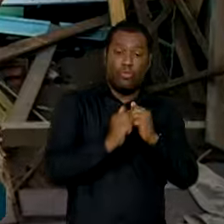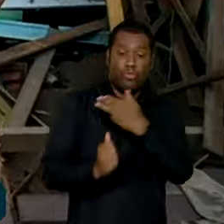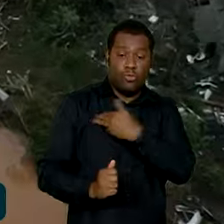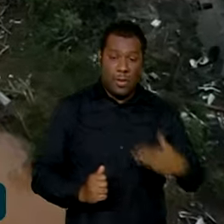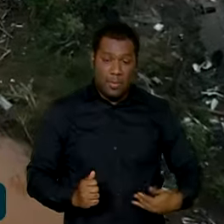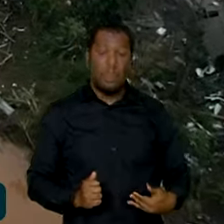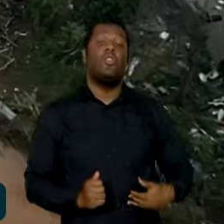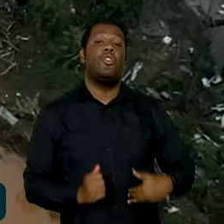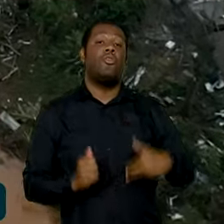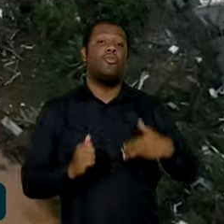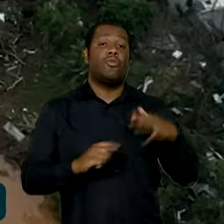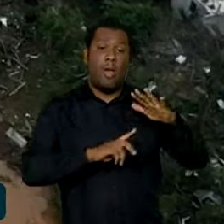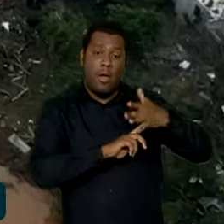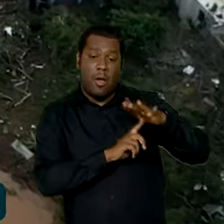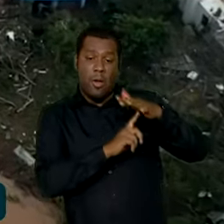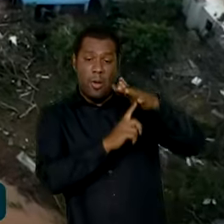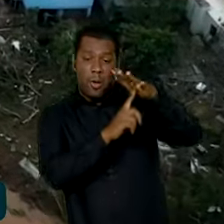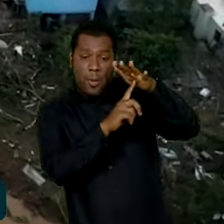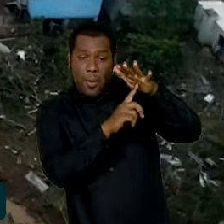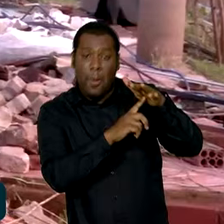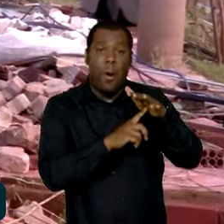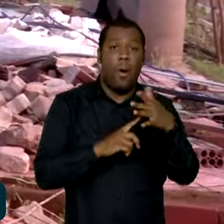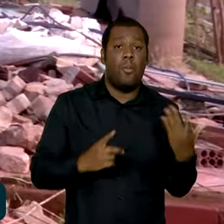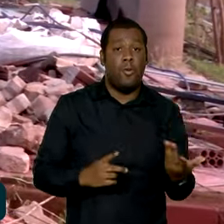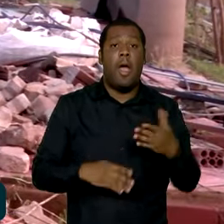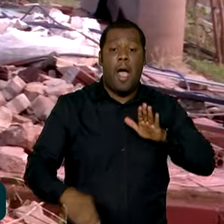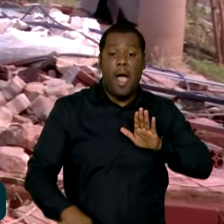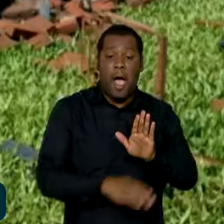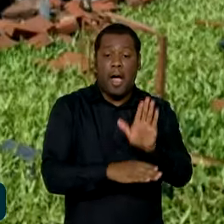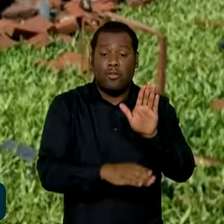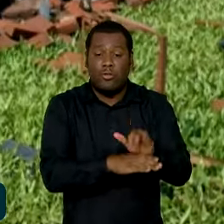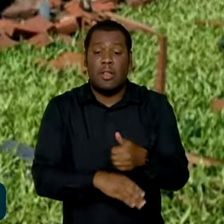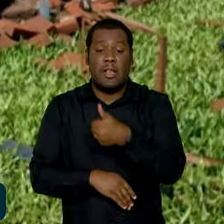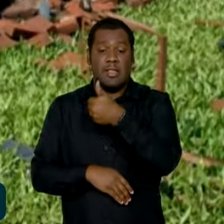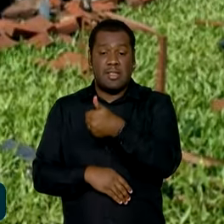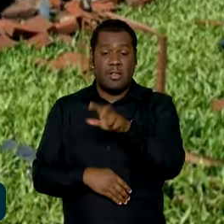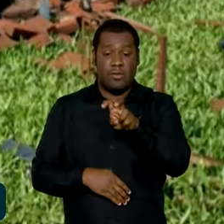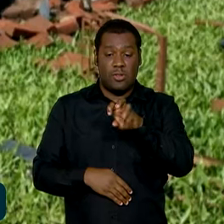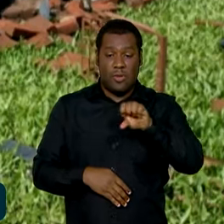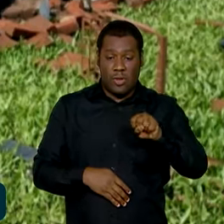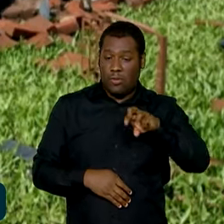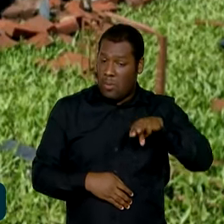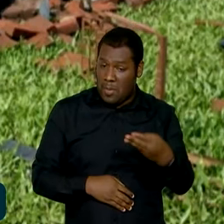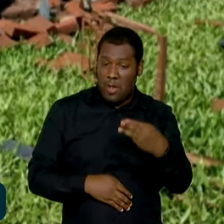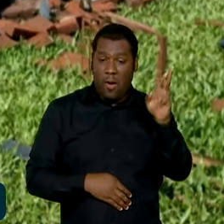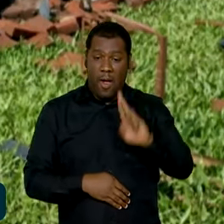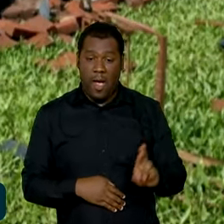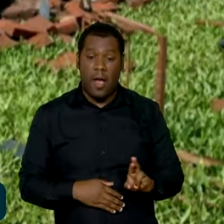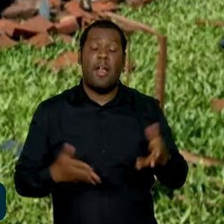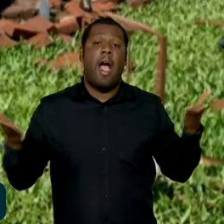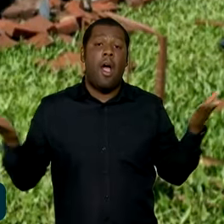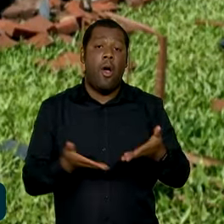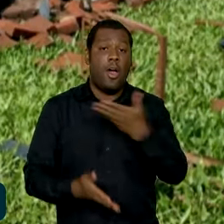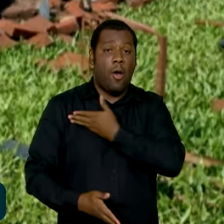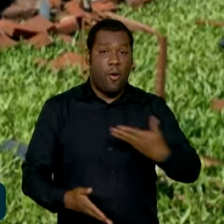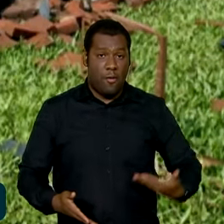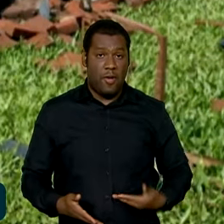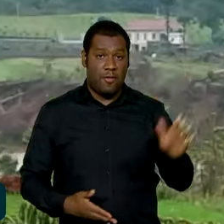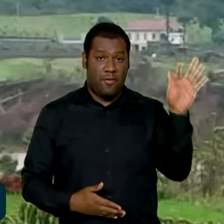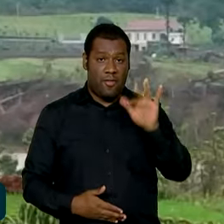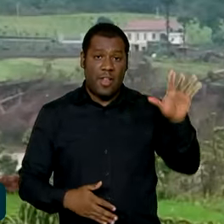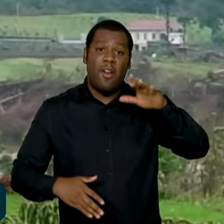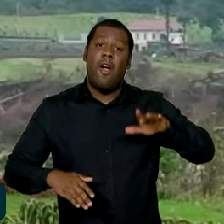milhões de reais foram empenhados pelo governo federal para cidades atingidas. Agora, o governo federal anunciou a construção de 600